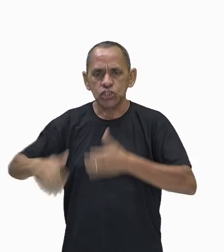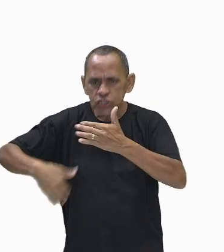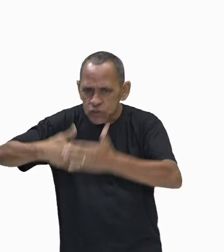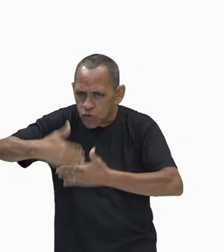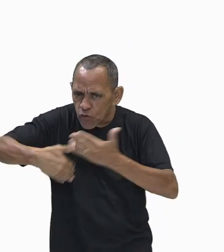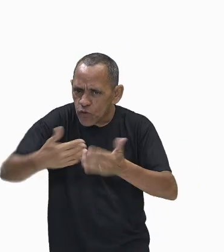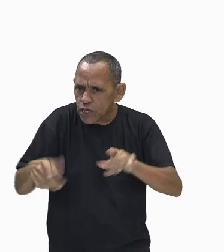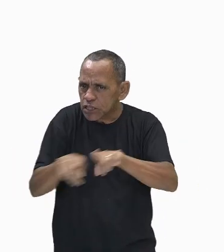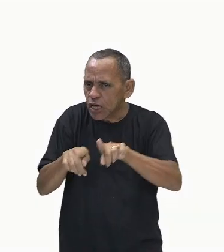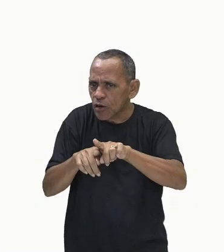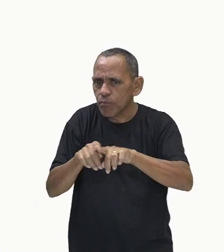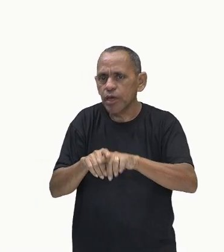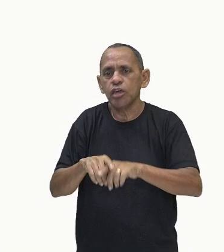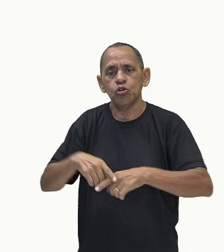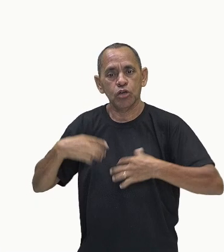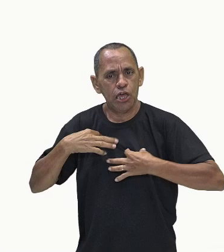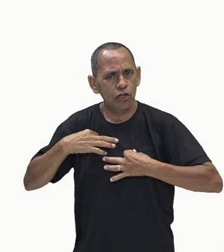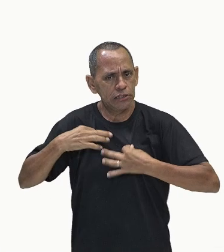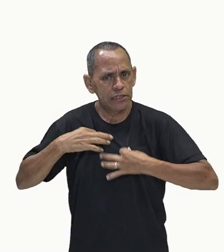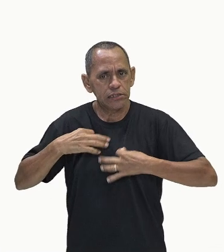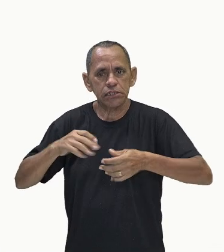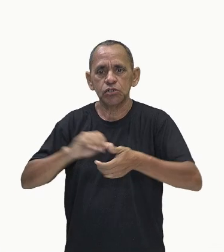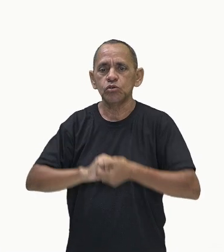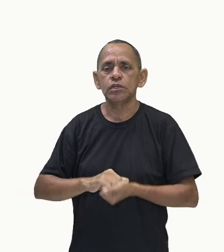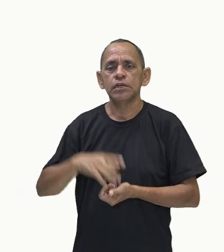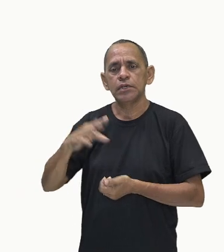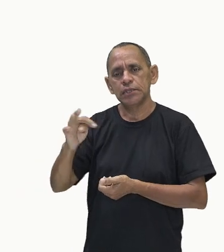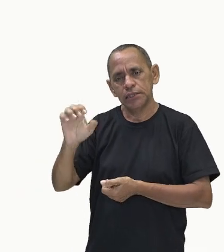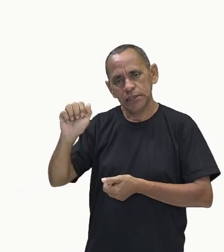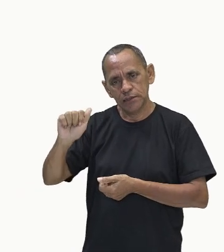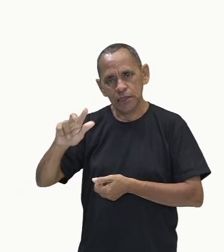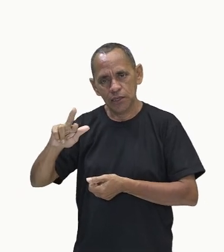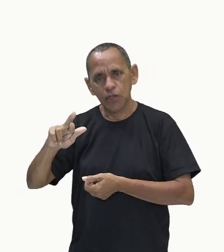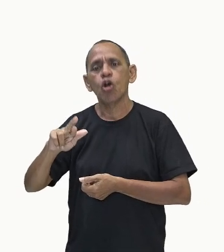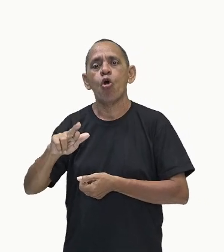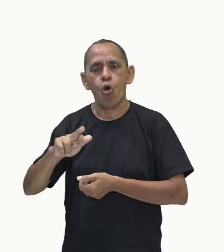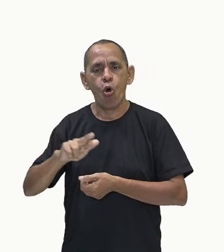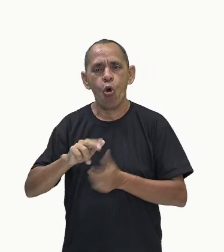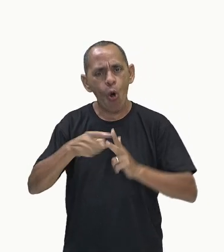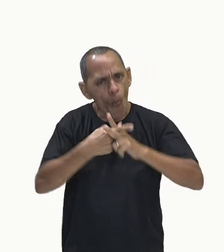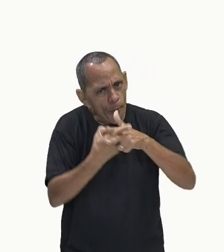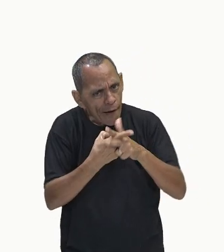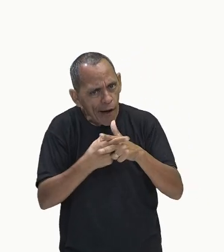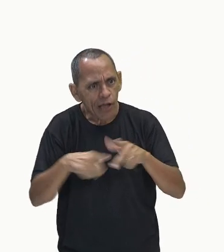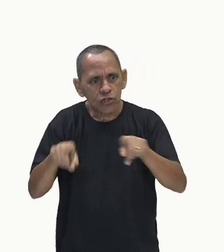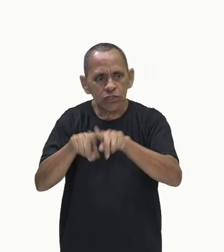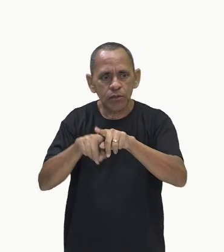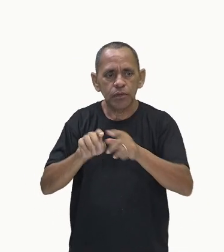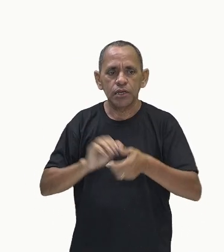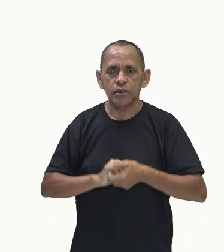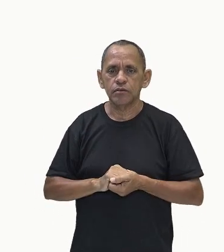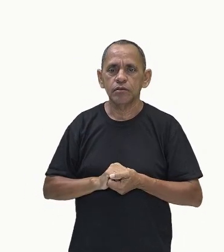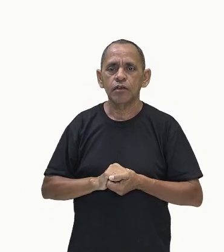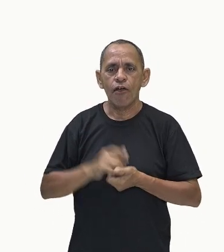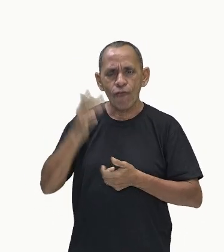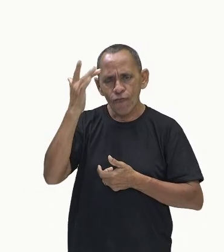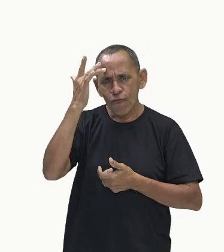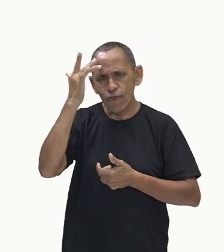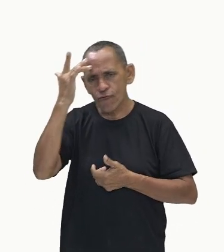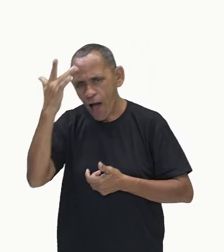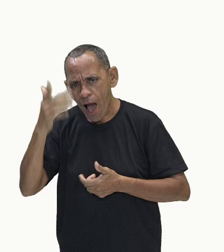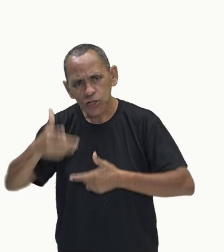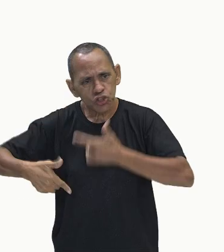SpinGen, que, basicamente, é um tear mecânico. e isso facilitou muito o trabalho da indústria